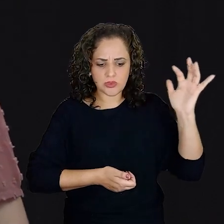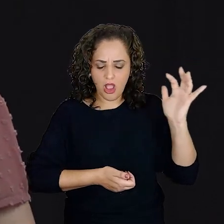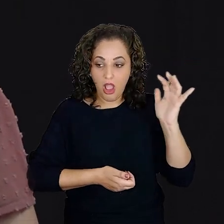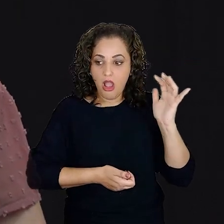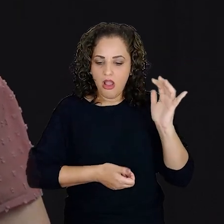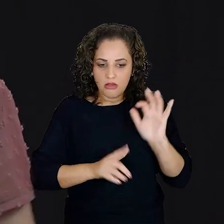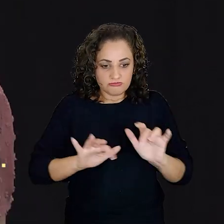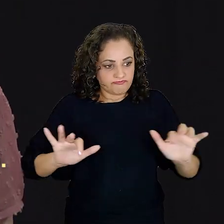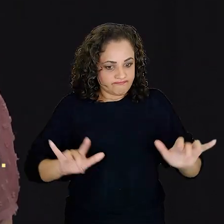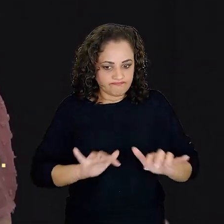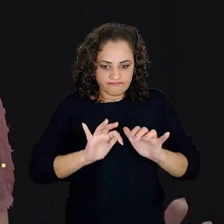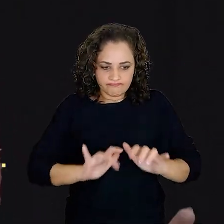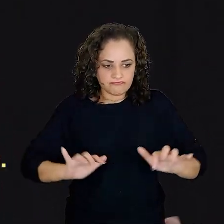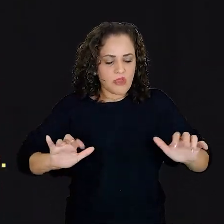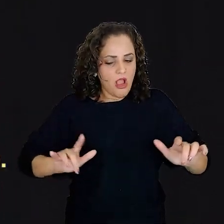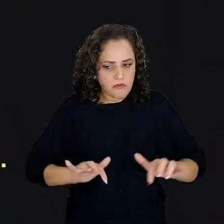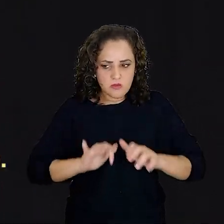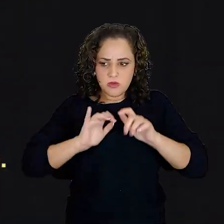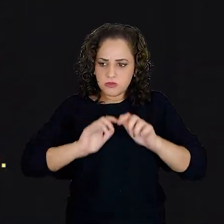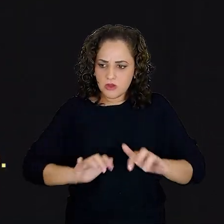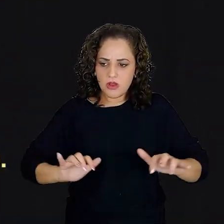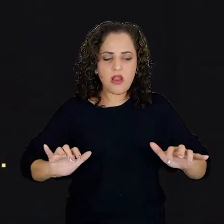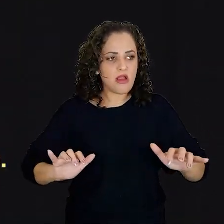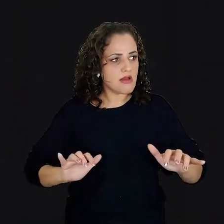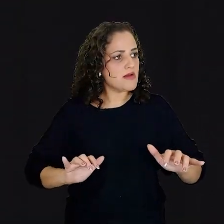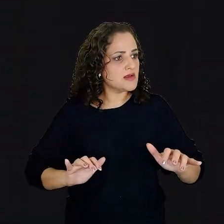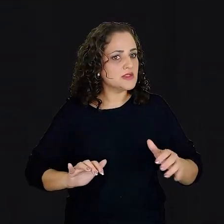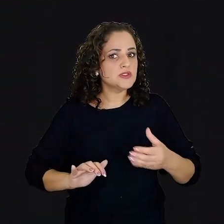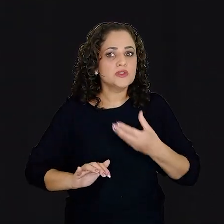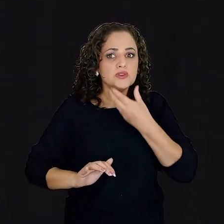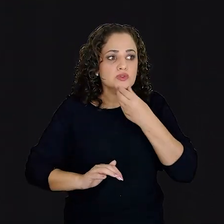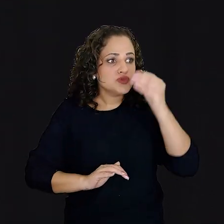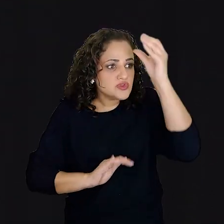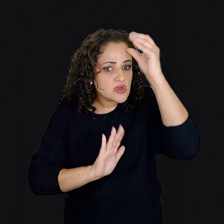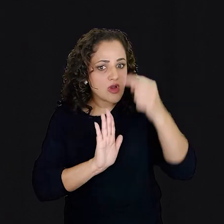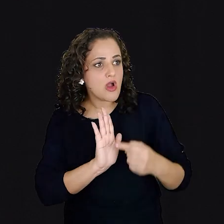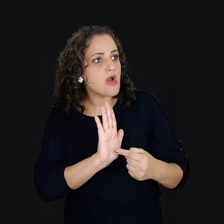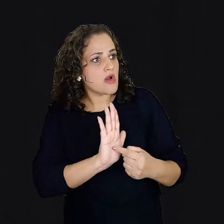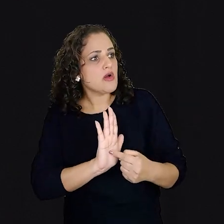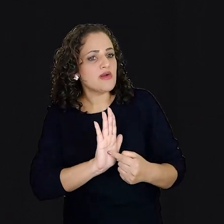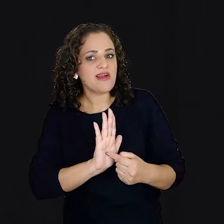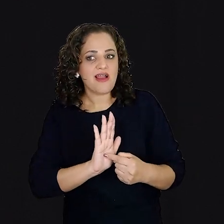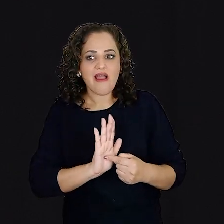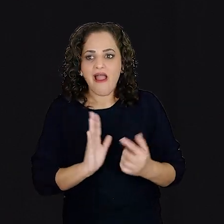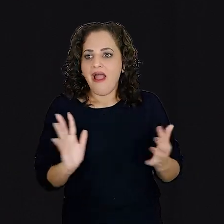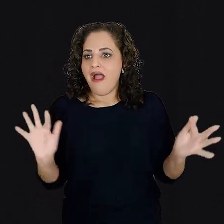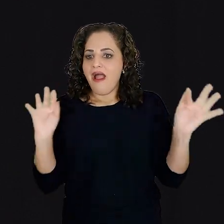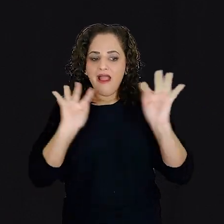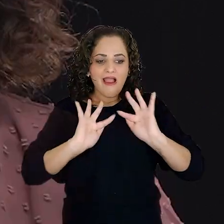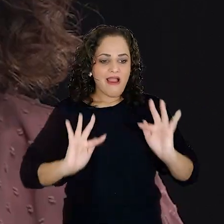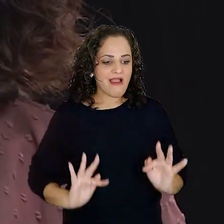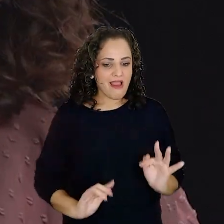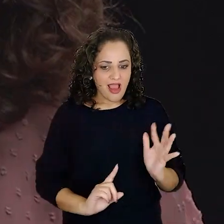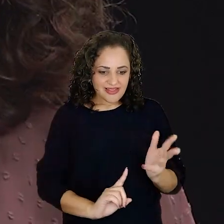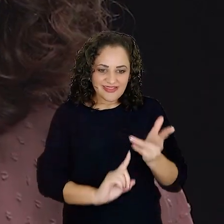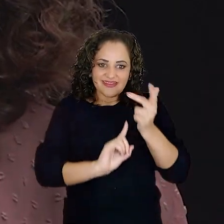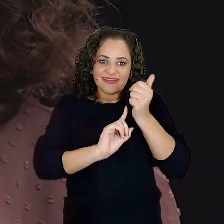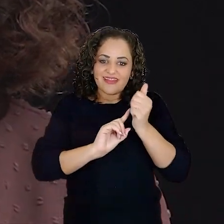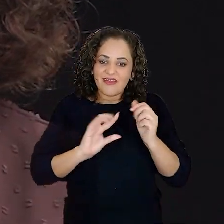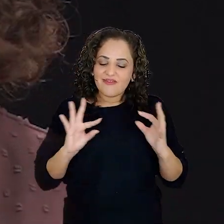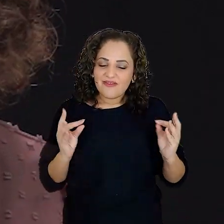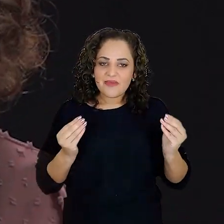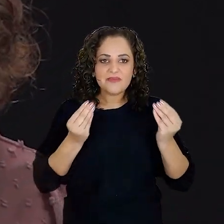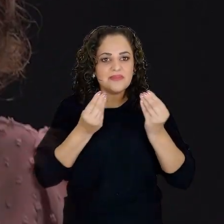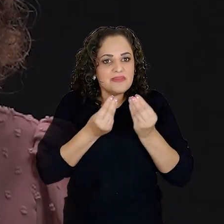tocou e depois ainda foi mostrar para o seu tio. Seu tio ficou muito feliz porque eles tinham um artista na família. Depois, eles